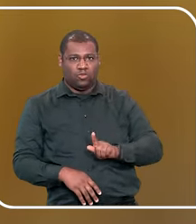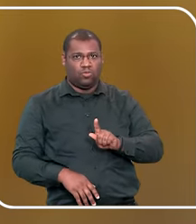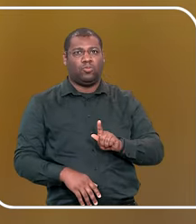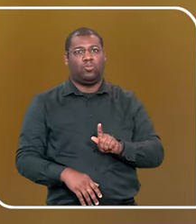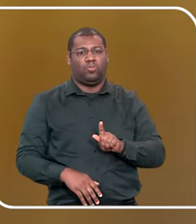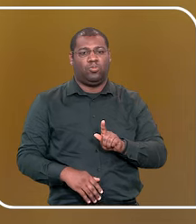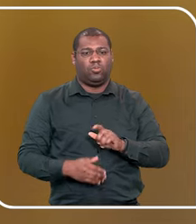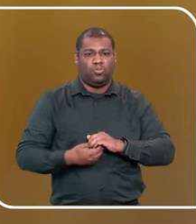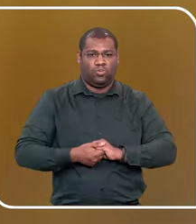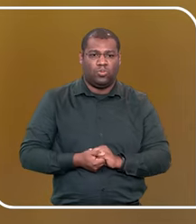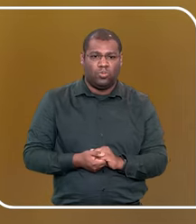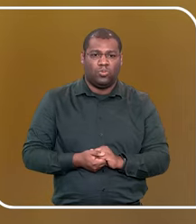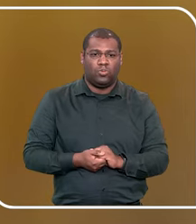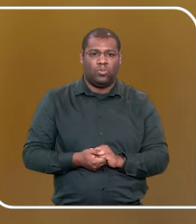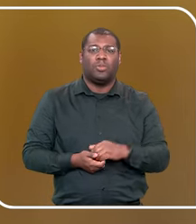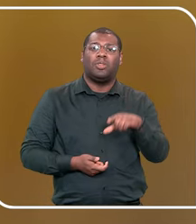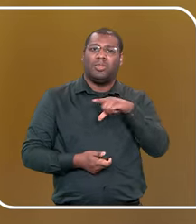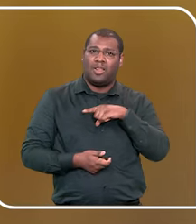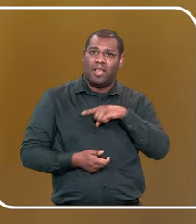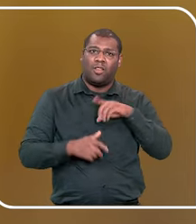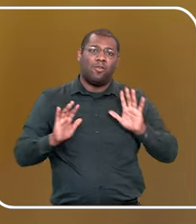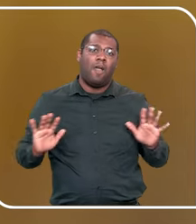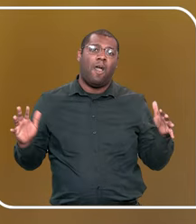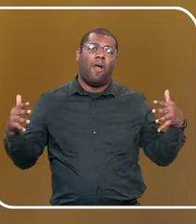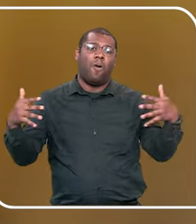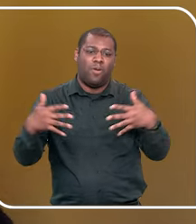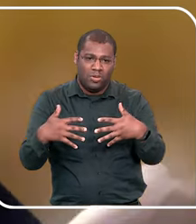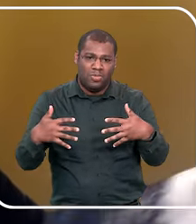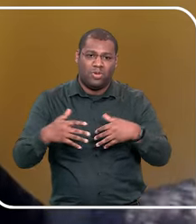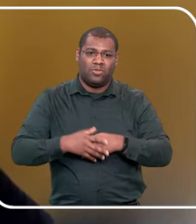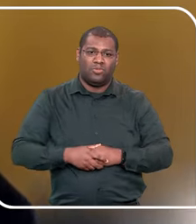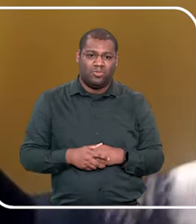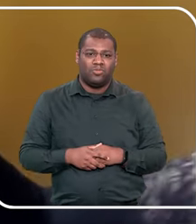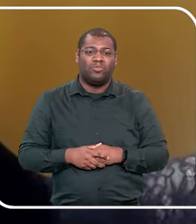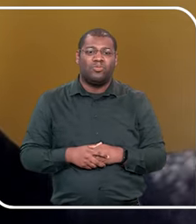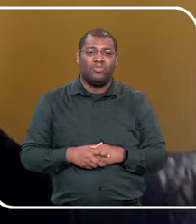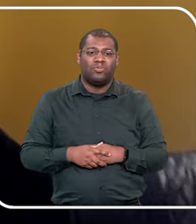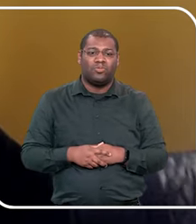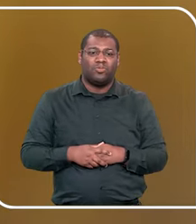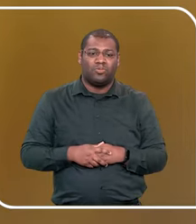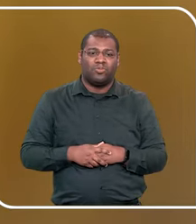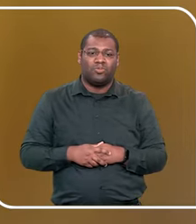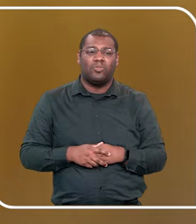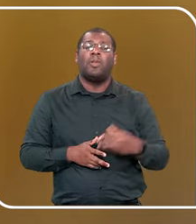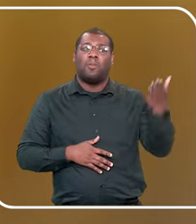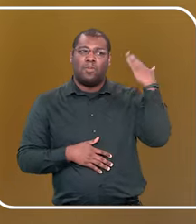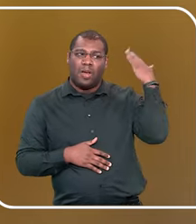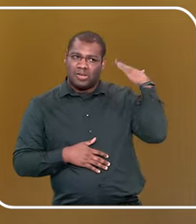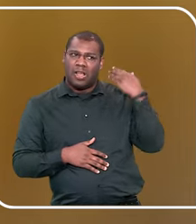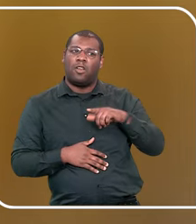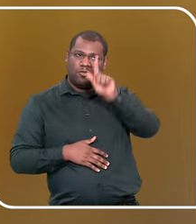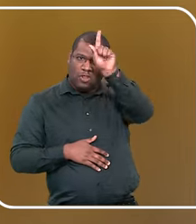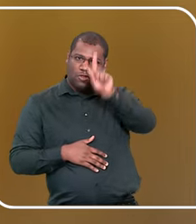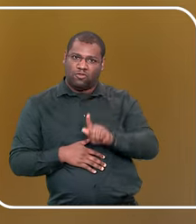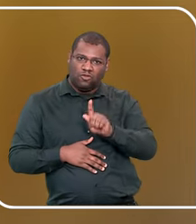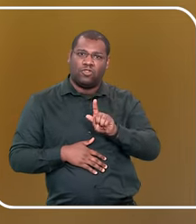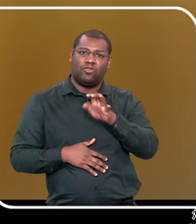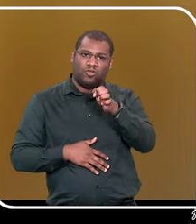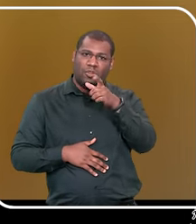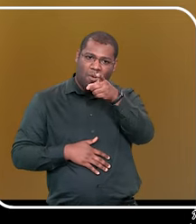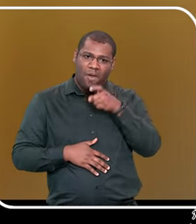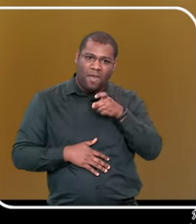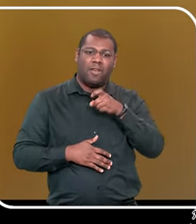Então nós temos os Círculos de Acolhimento Parental, que na verdade ainda são de gestões anteriores, na